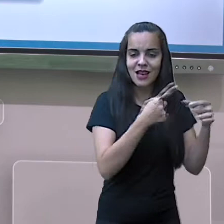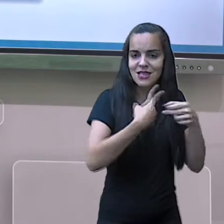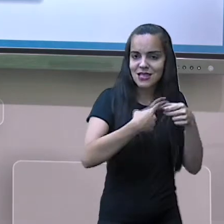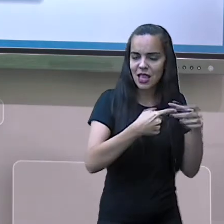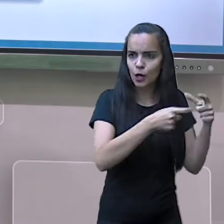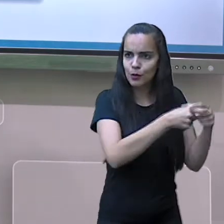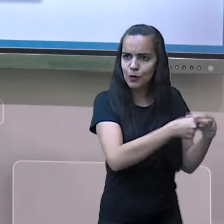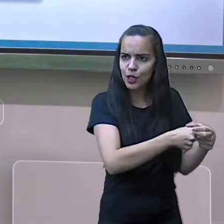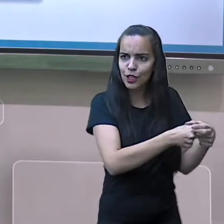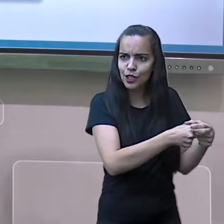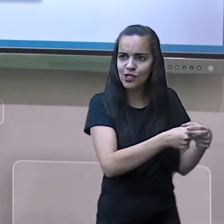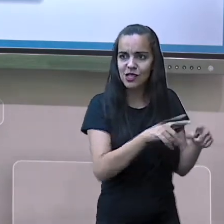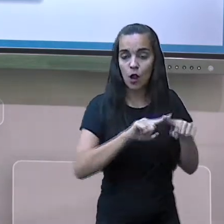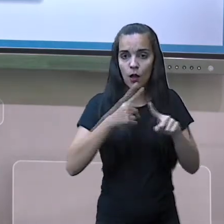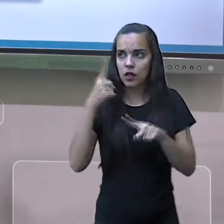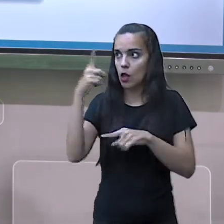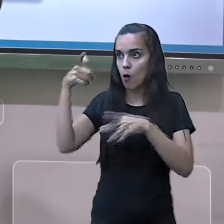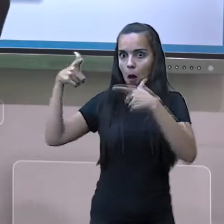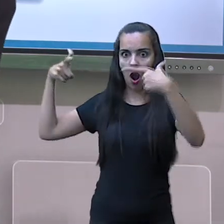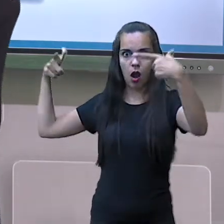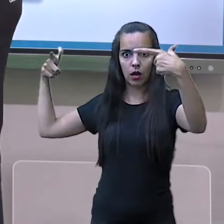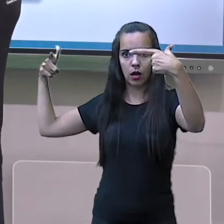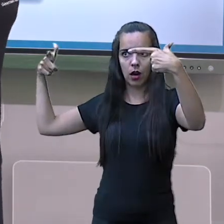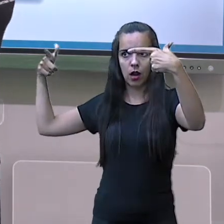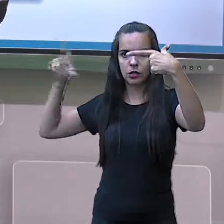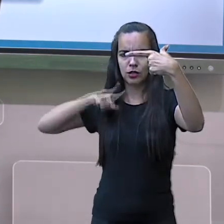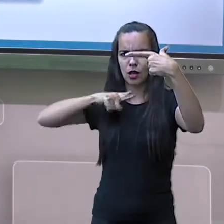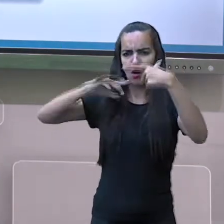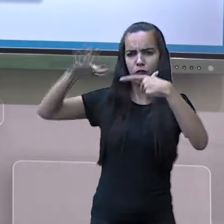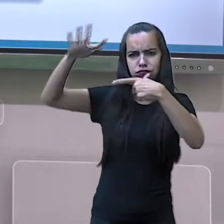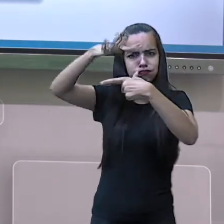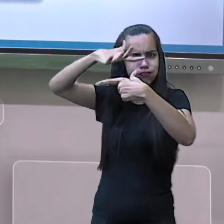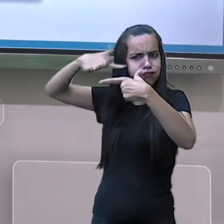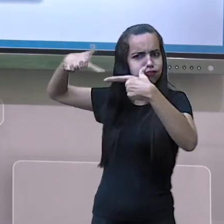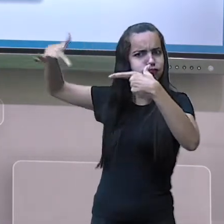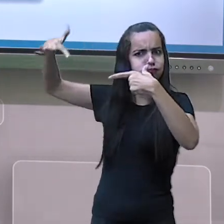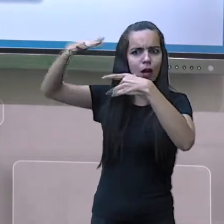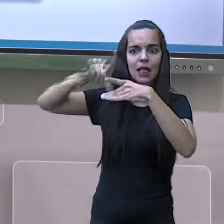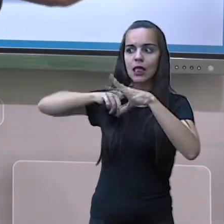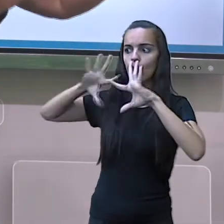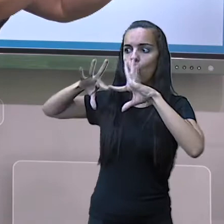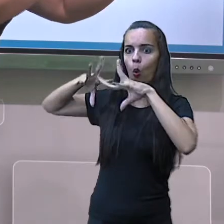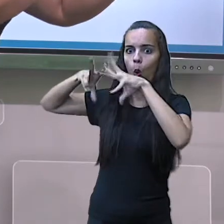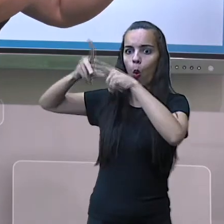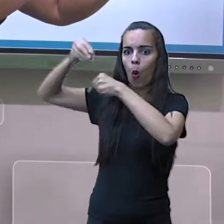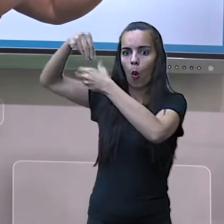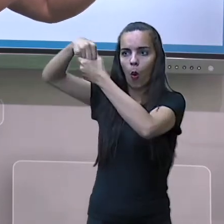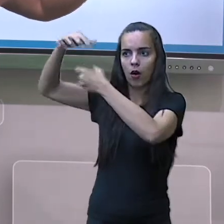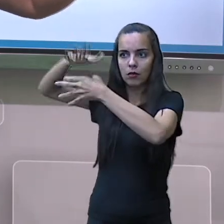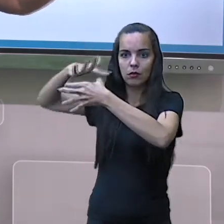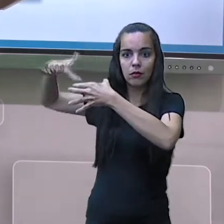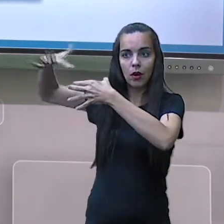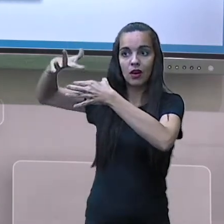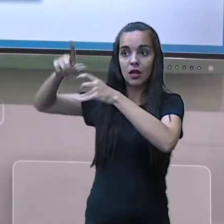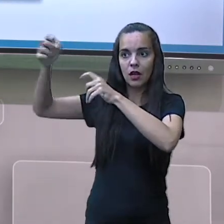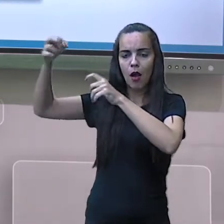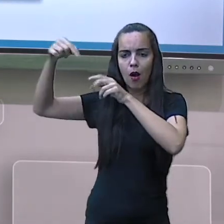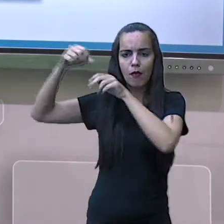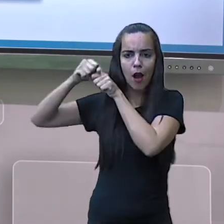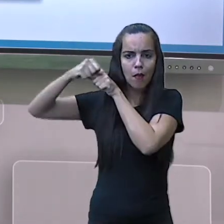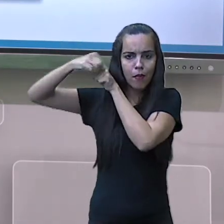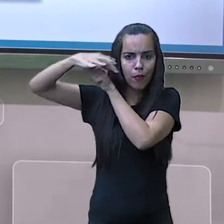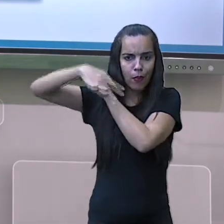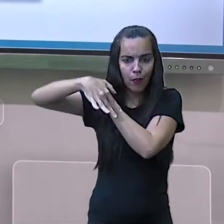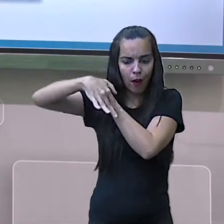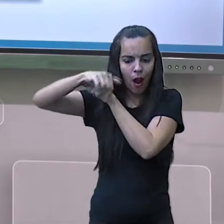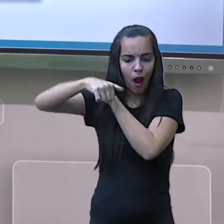Paulo, uma metrópole regional ou estadual, BH. Falei de uma